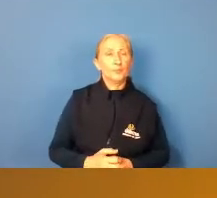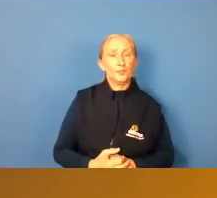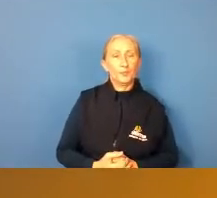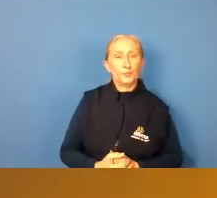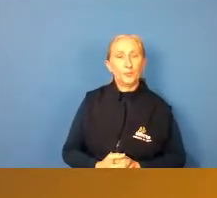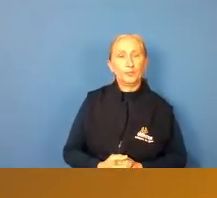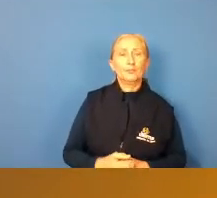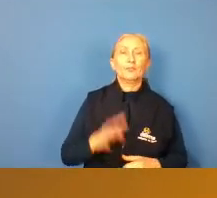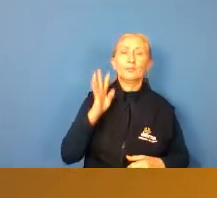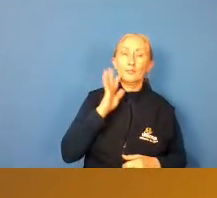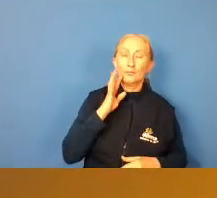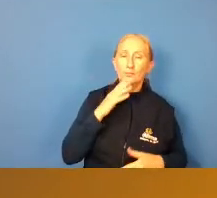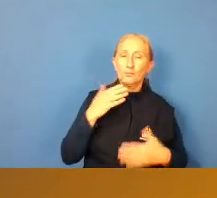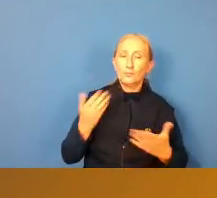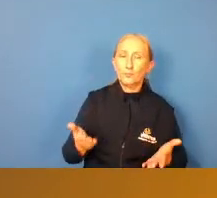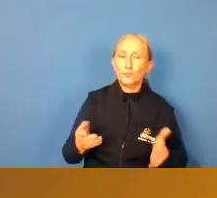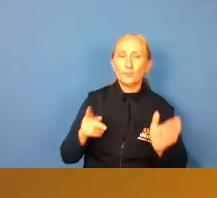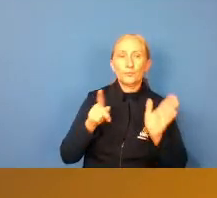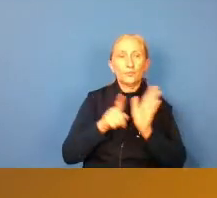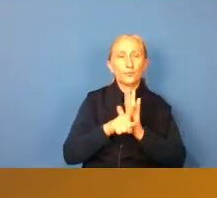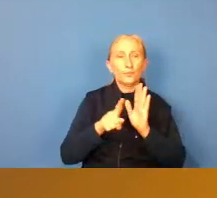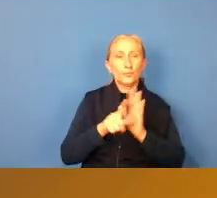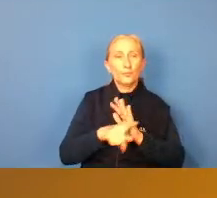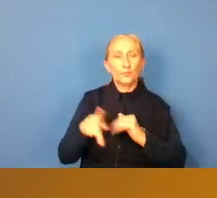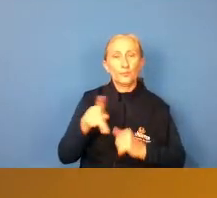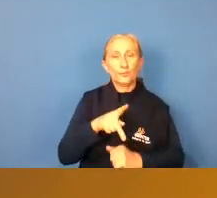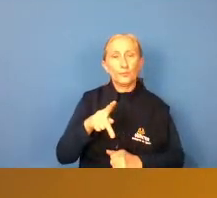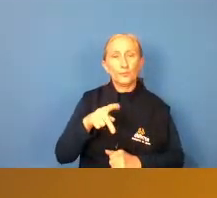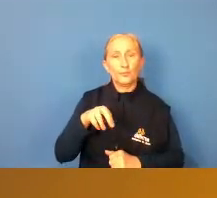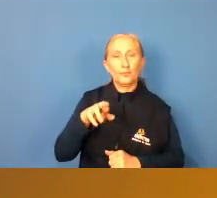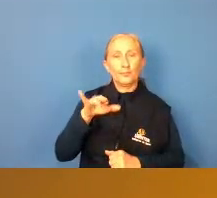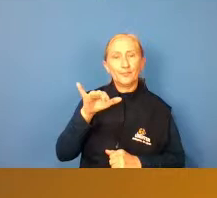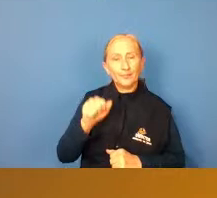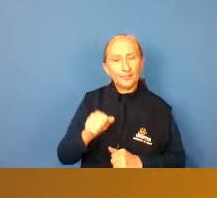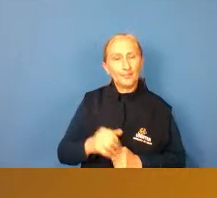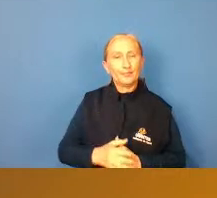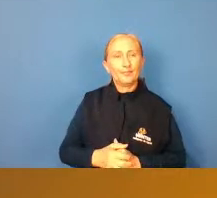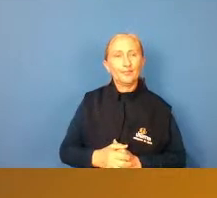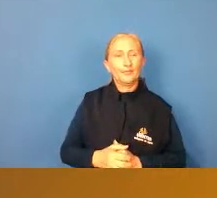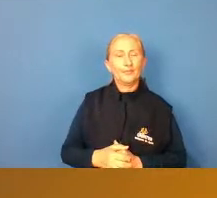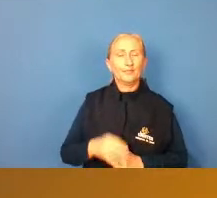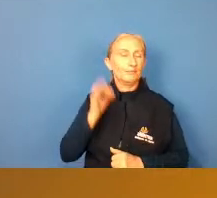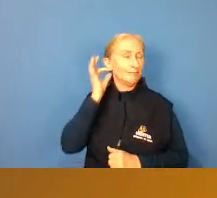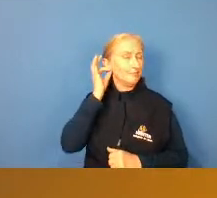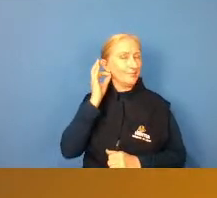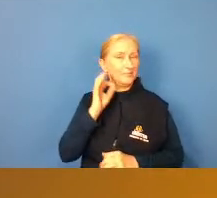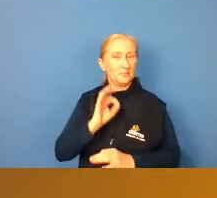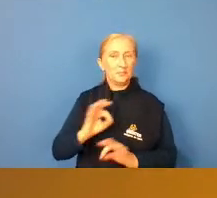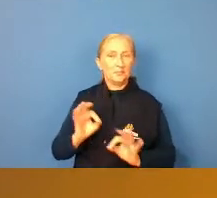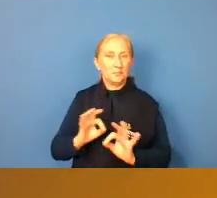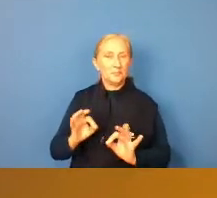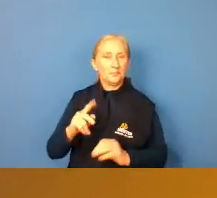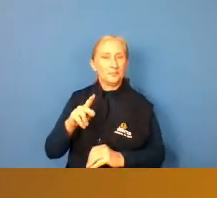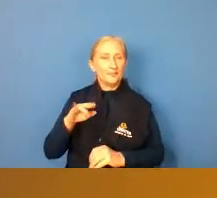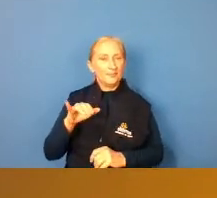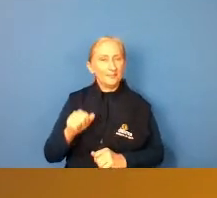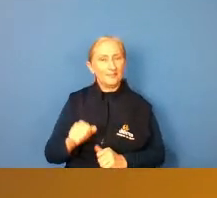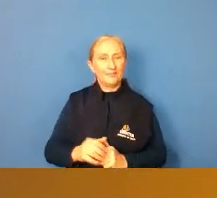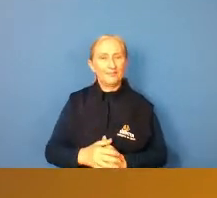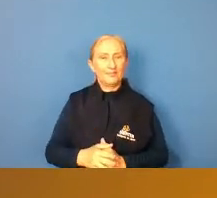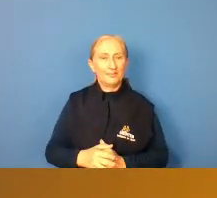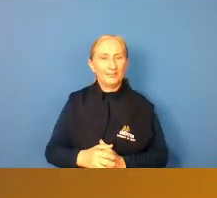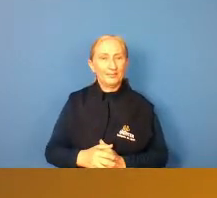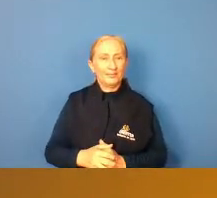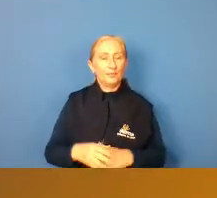ah legal e agora temos uma pergunta ali da professora Marina nossa super prof Marina Toscano Ágil